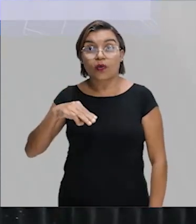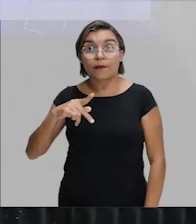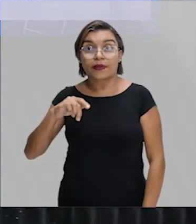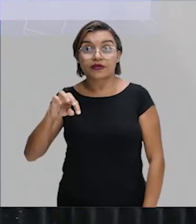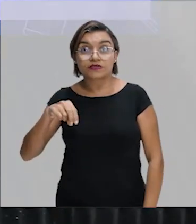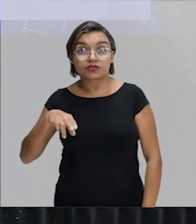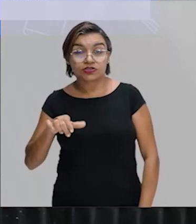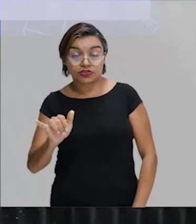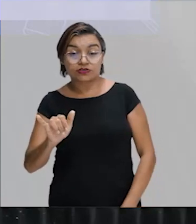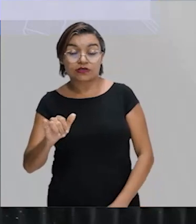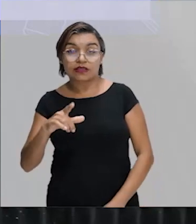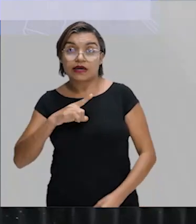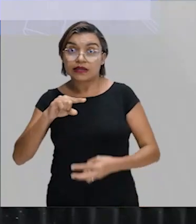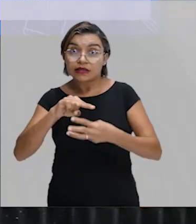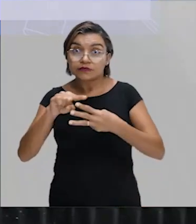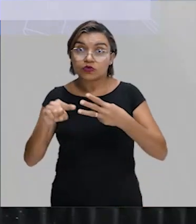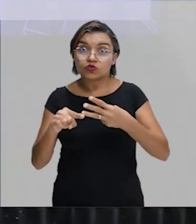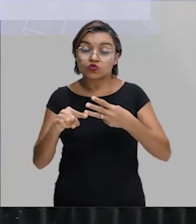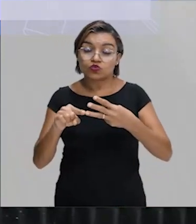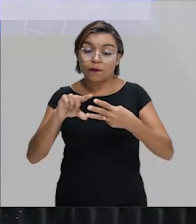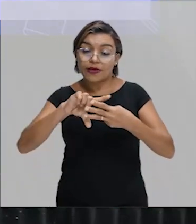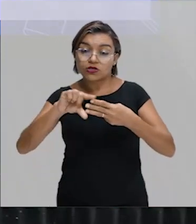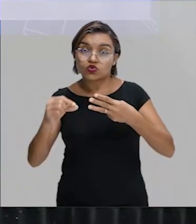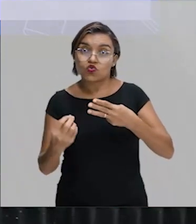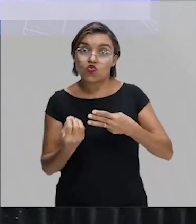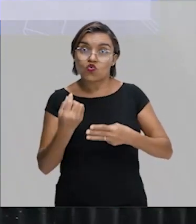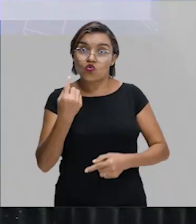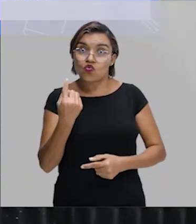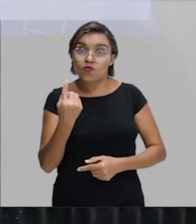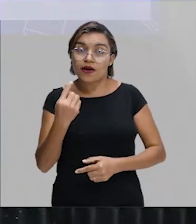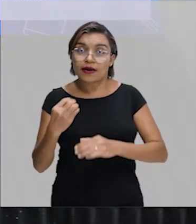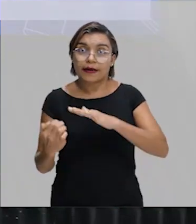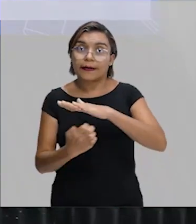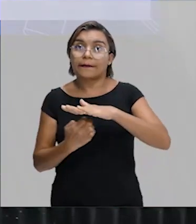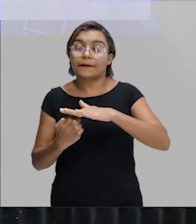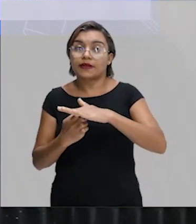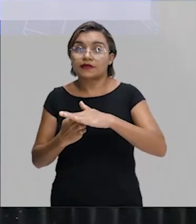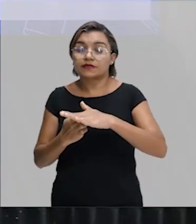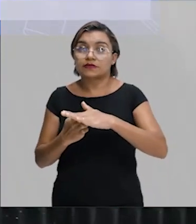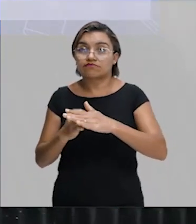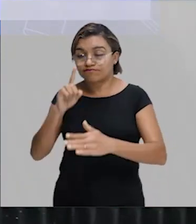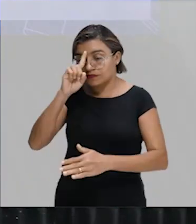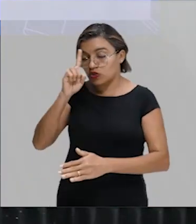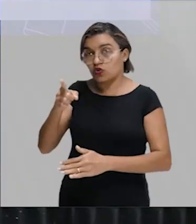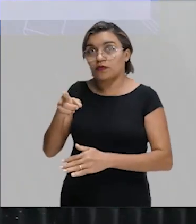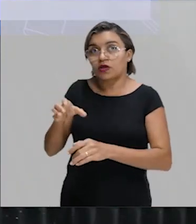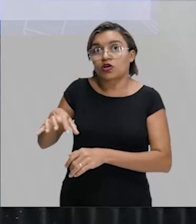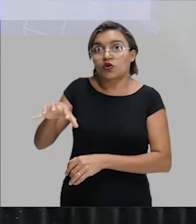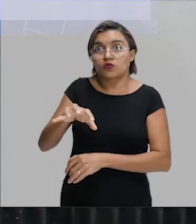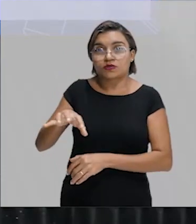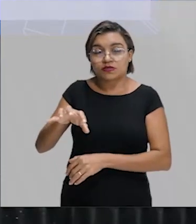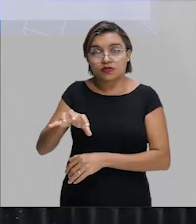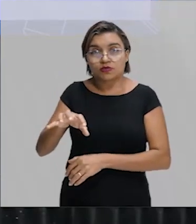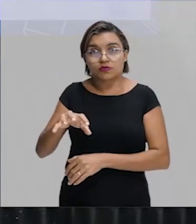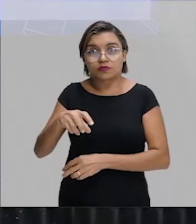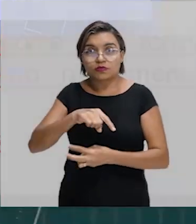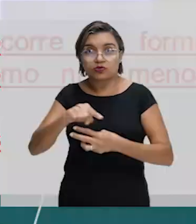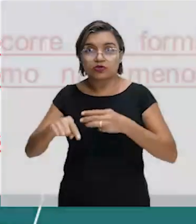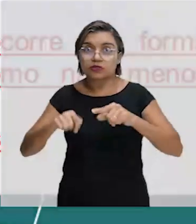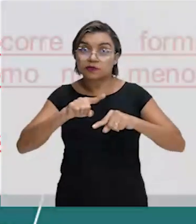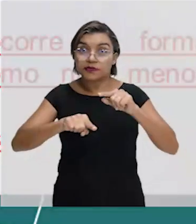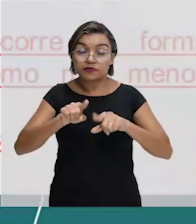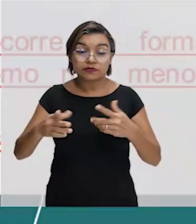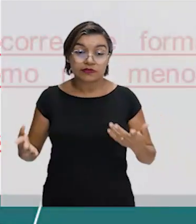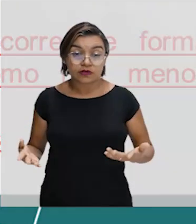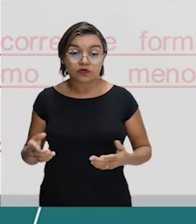tenha três produtos, mas você tem apenas uma empresa que domina este setor, se nós levarmos em consideração esses três produtos. Então, isso,